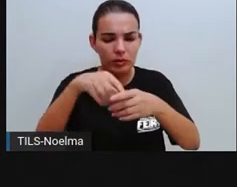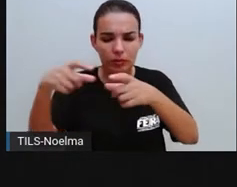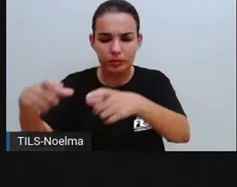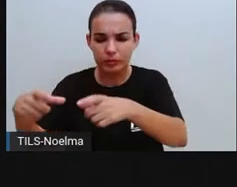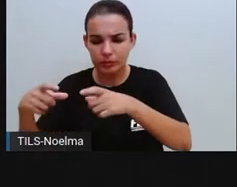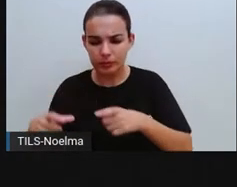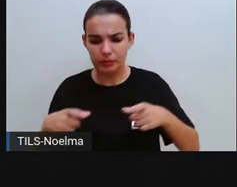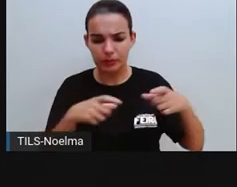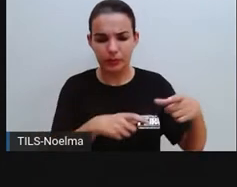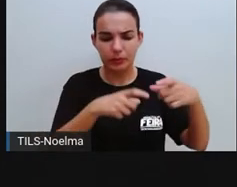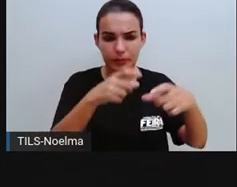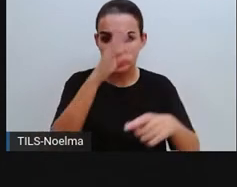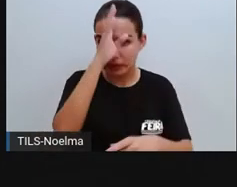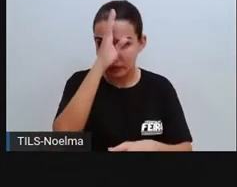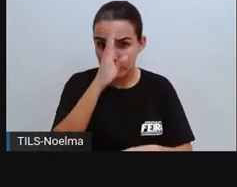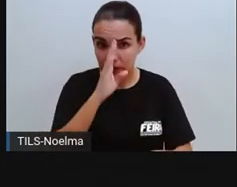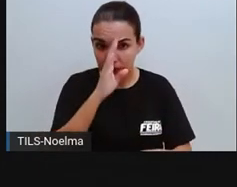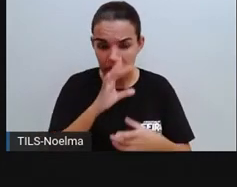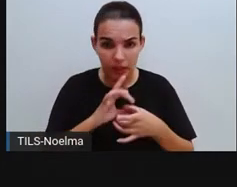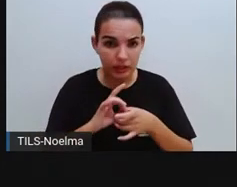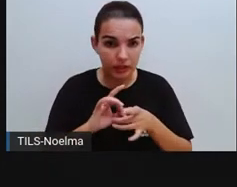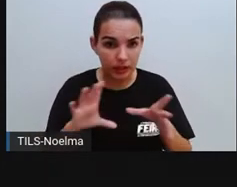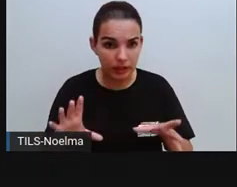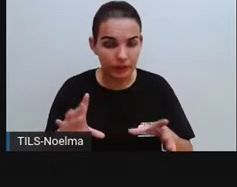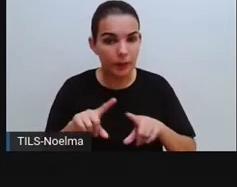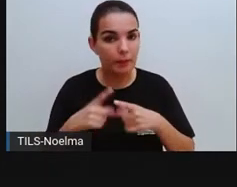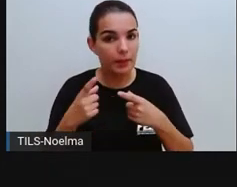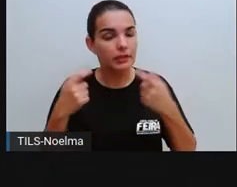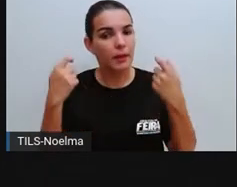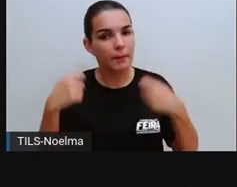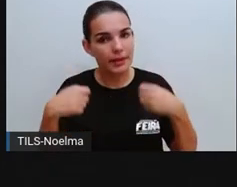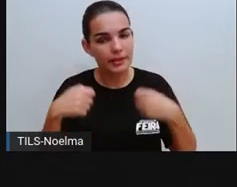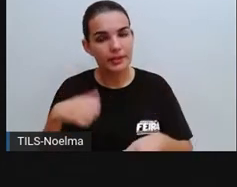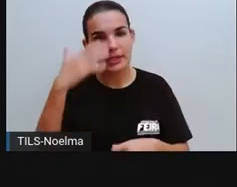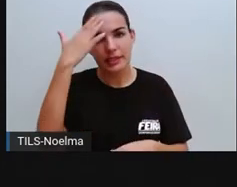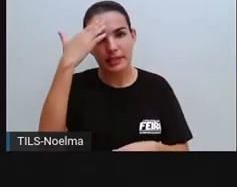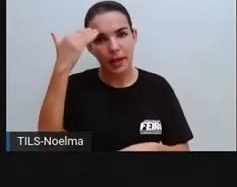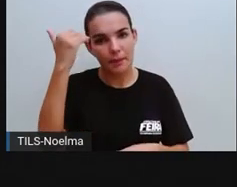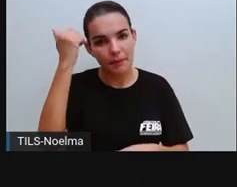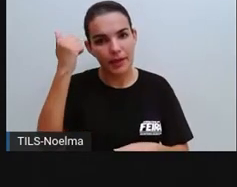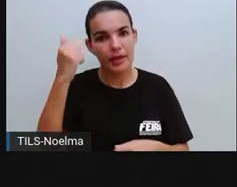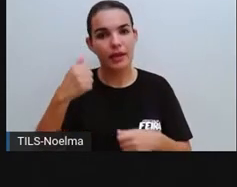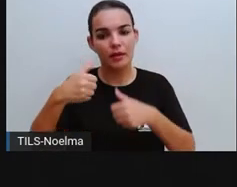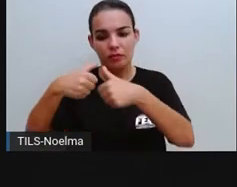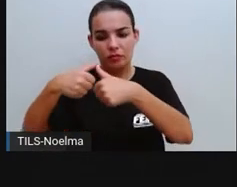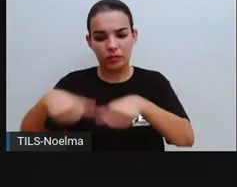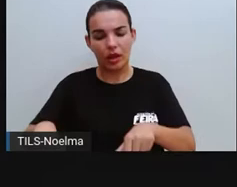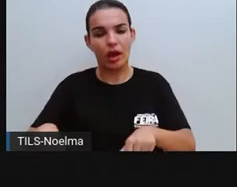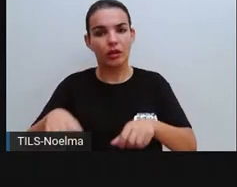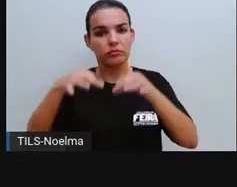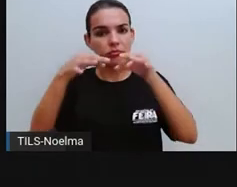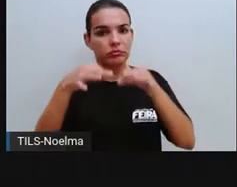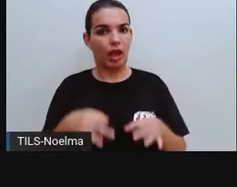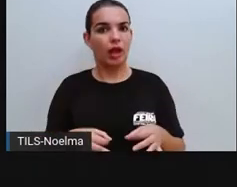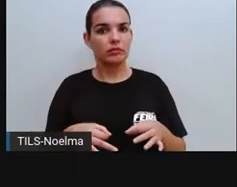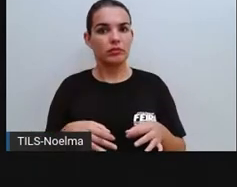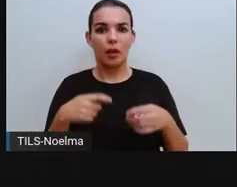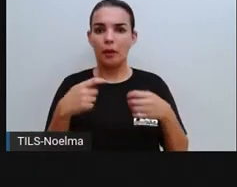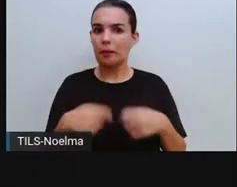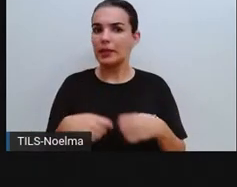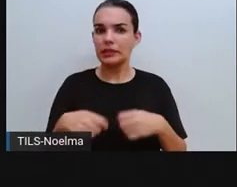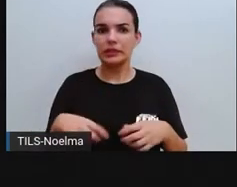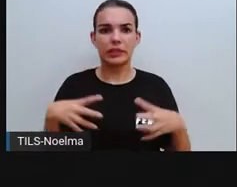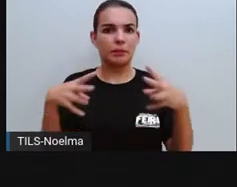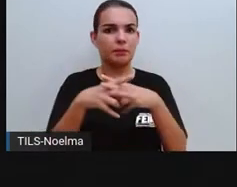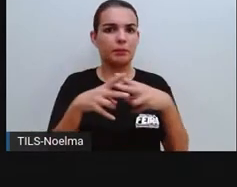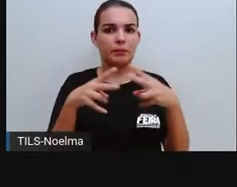mas a gente tem que saber, né, se comportar. A gente tem que saber que o espaço público vai ter